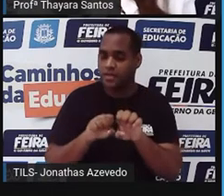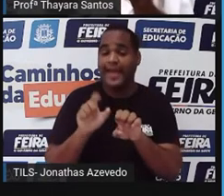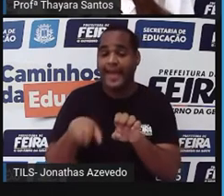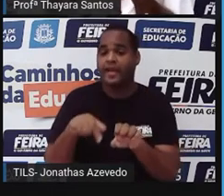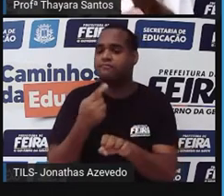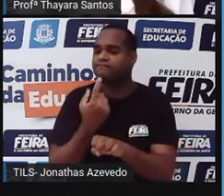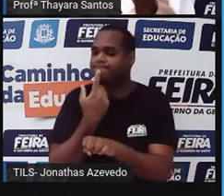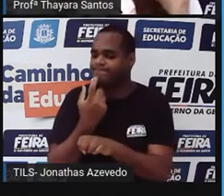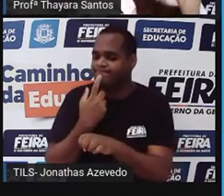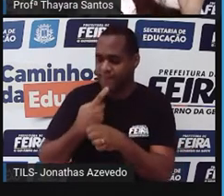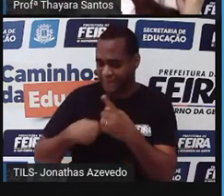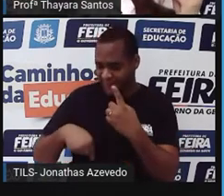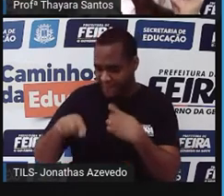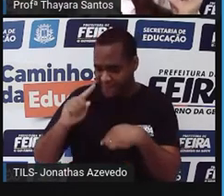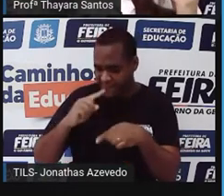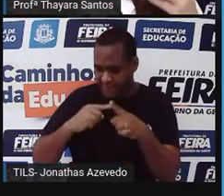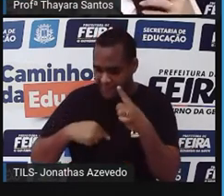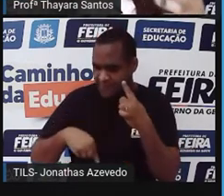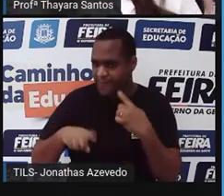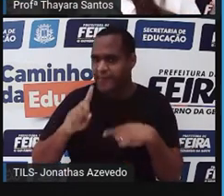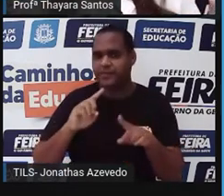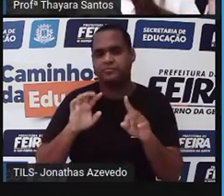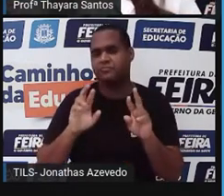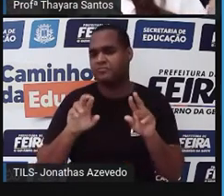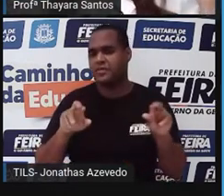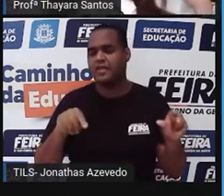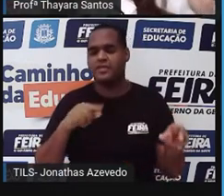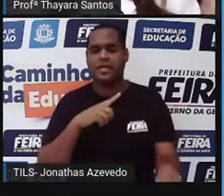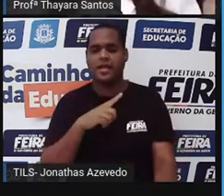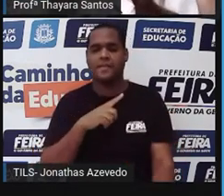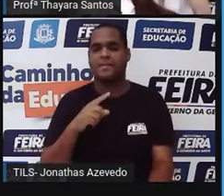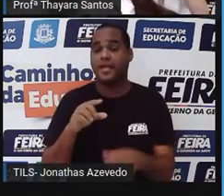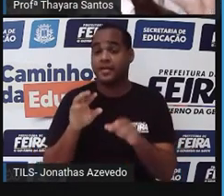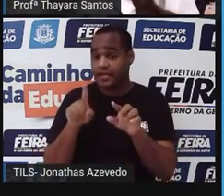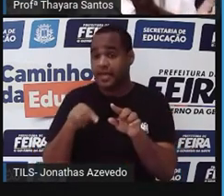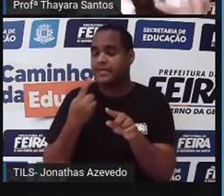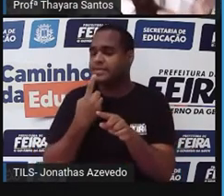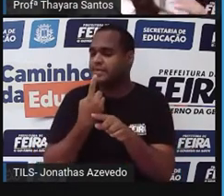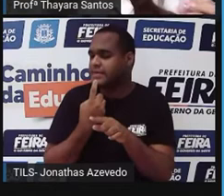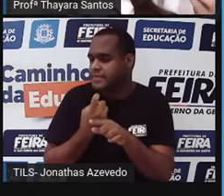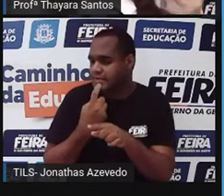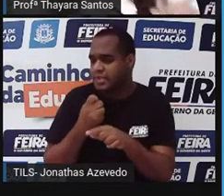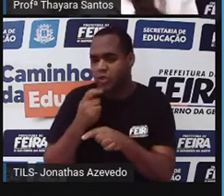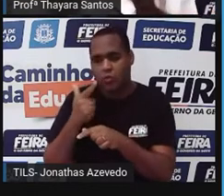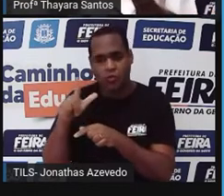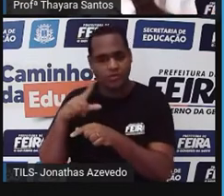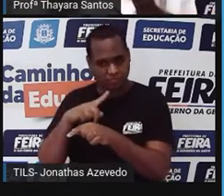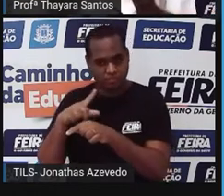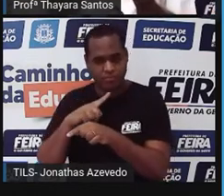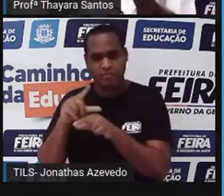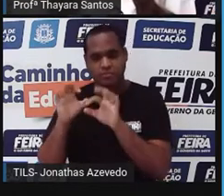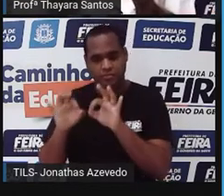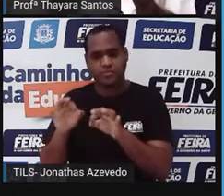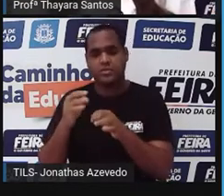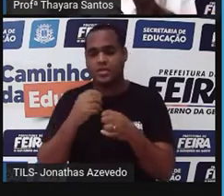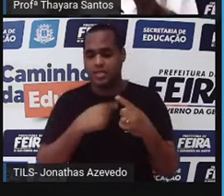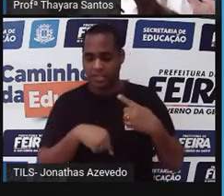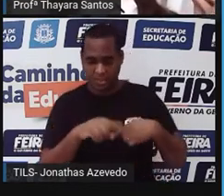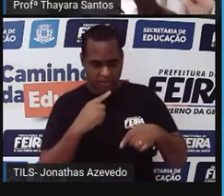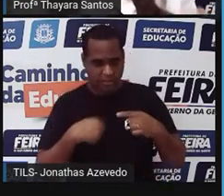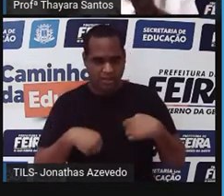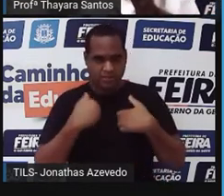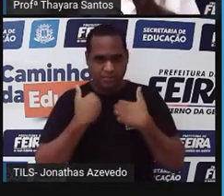vai e depois retorne. É um sistema circulatório aberto. Então, o sangue, né? Ou esse outro fluido que circula no corpo deles,